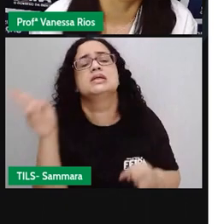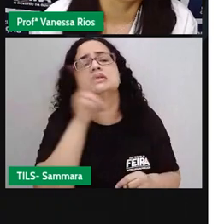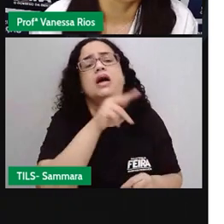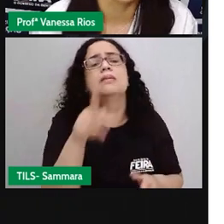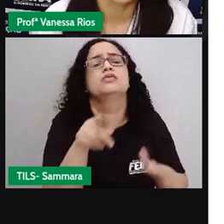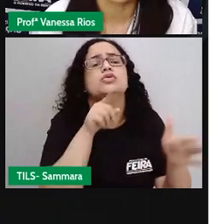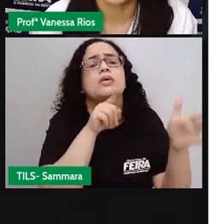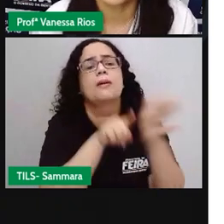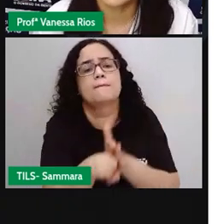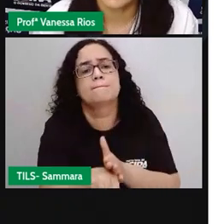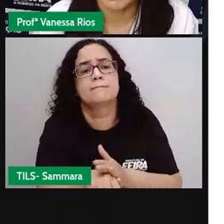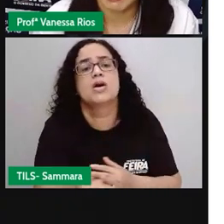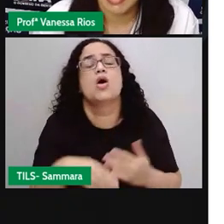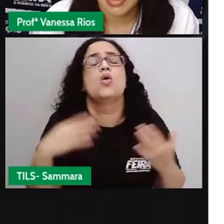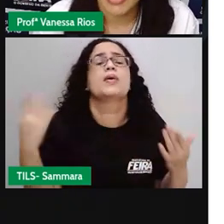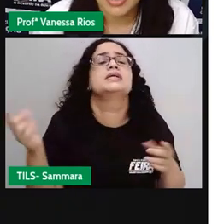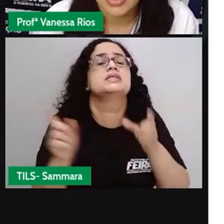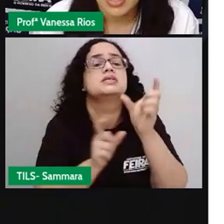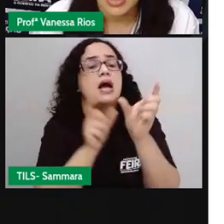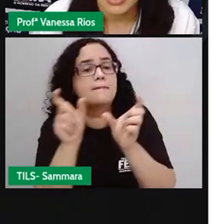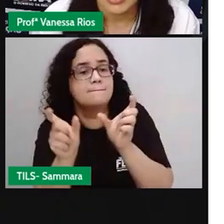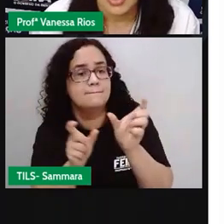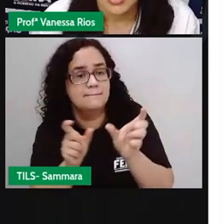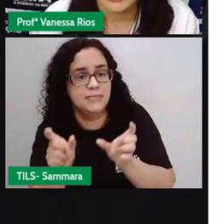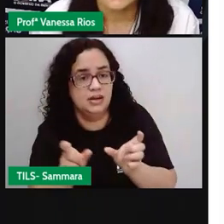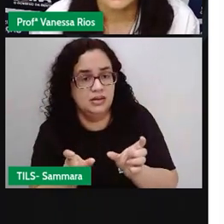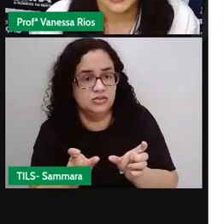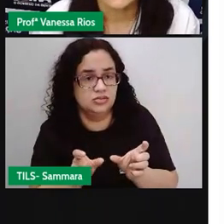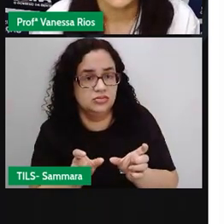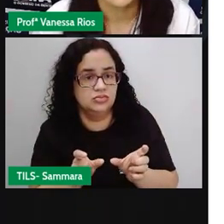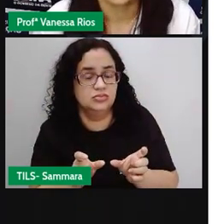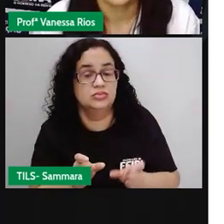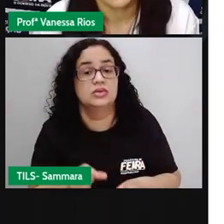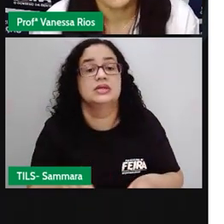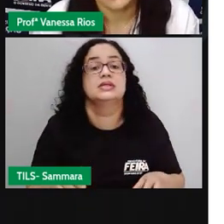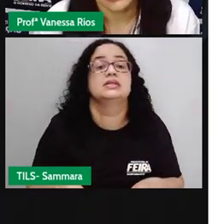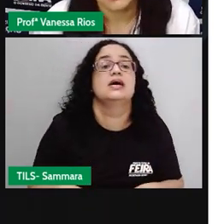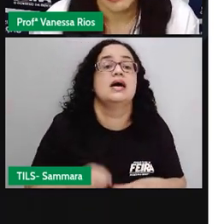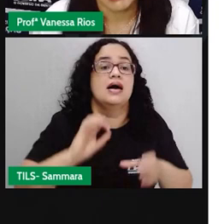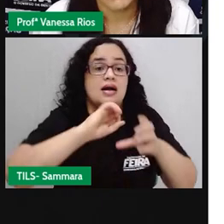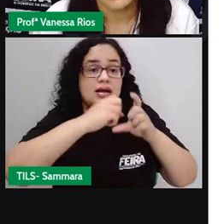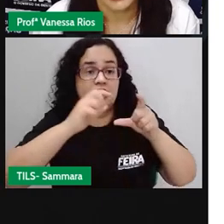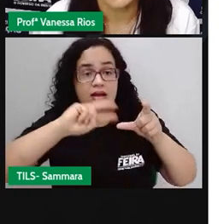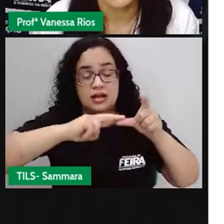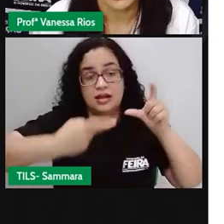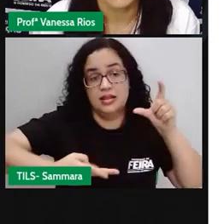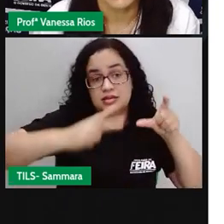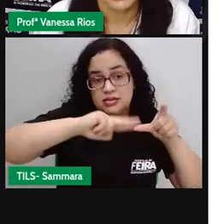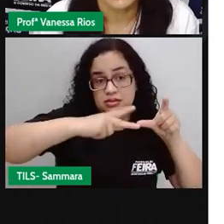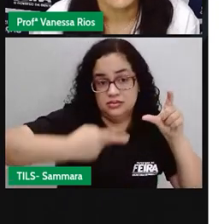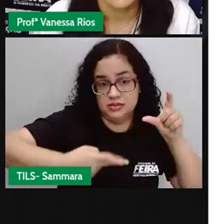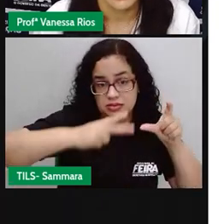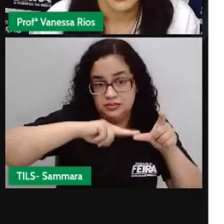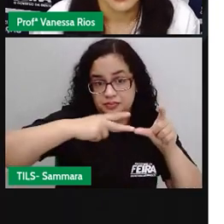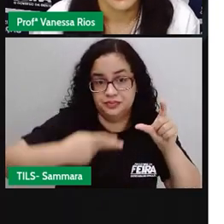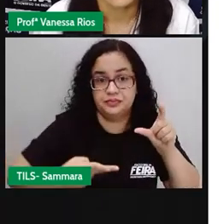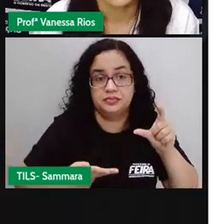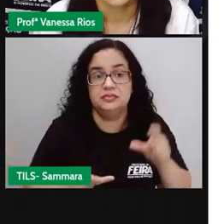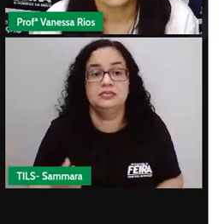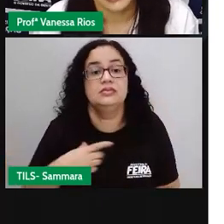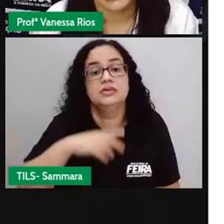pergunta, o que são essas palavras? Entre as classificações que as palavras recebem, né?